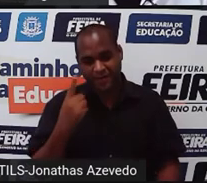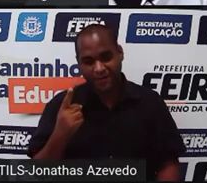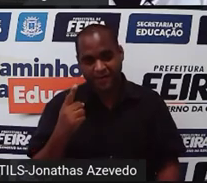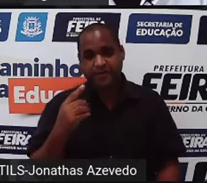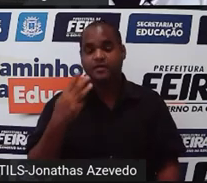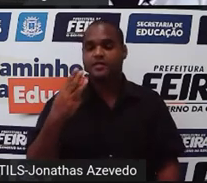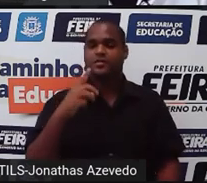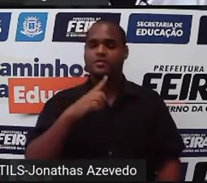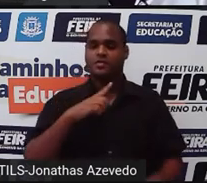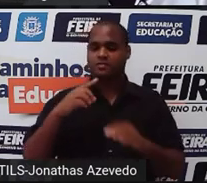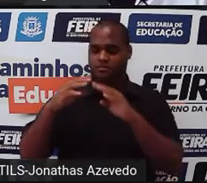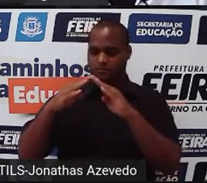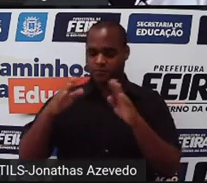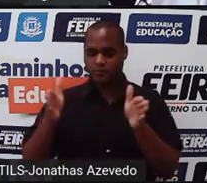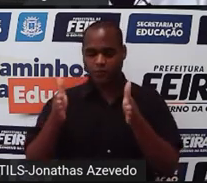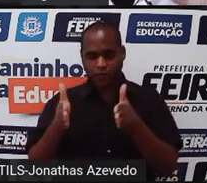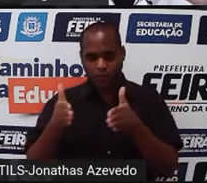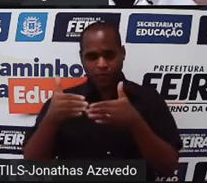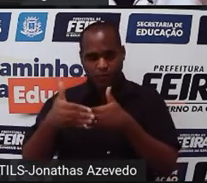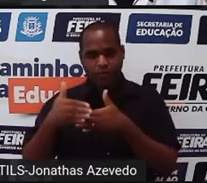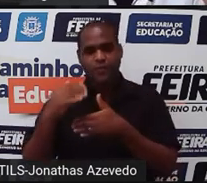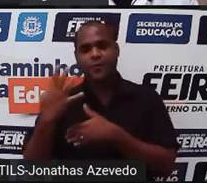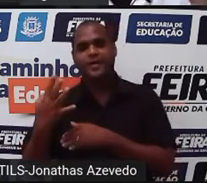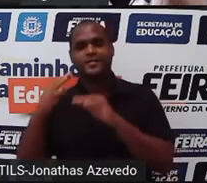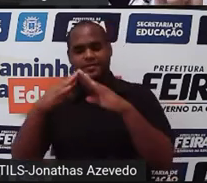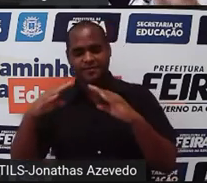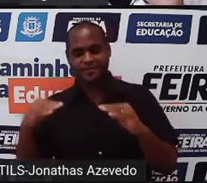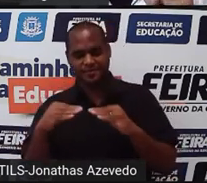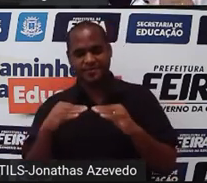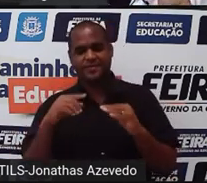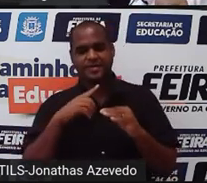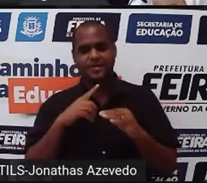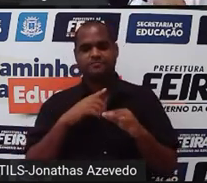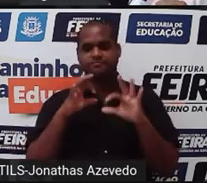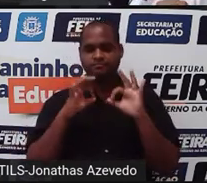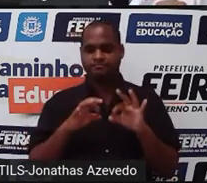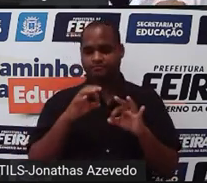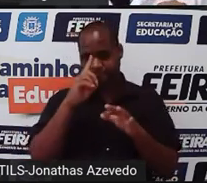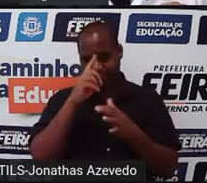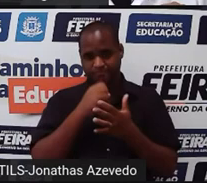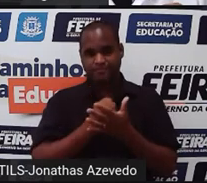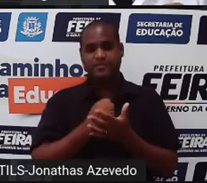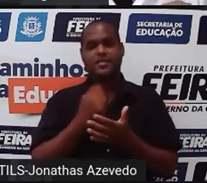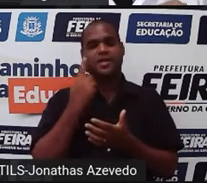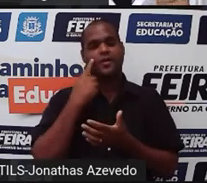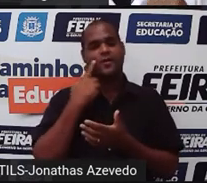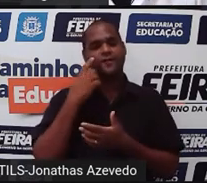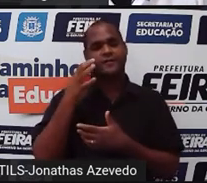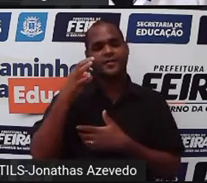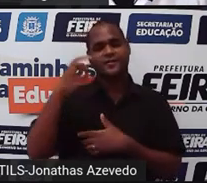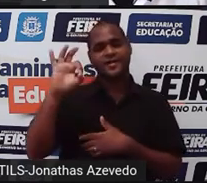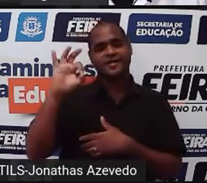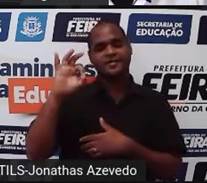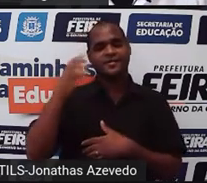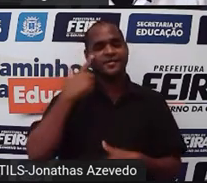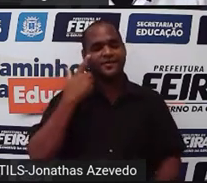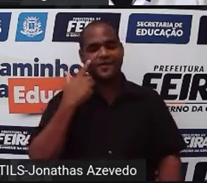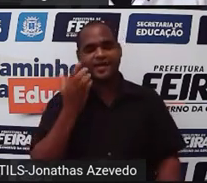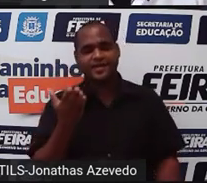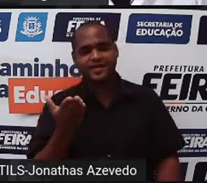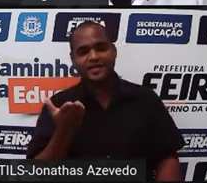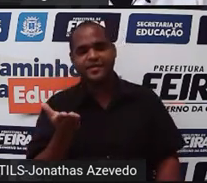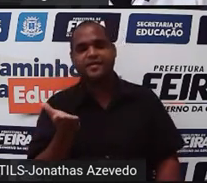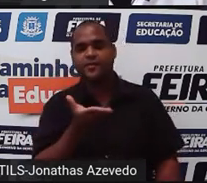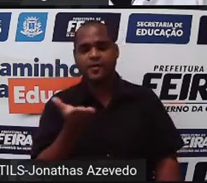cubos e 4 pirâmides já executei o meu plano de ação o é que eu vou fazer eu vou verificar né